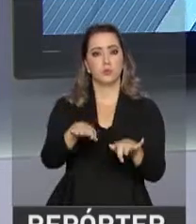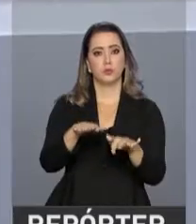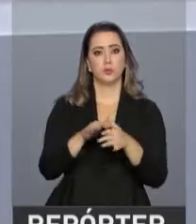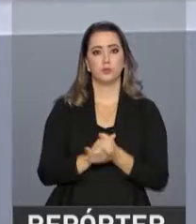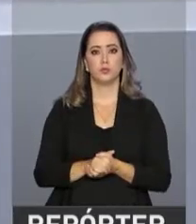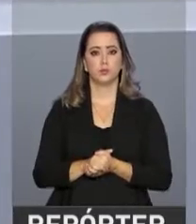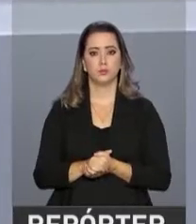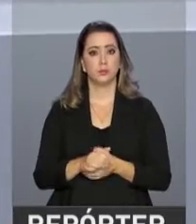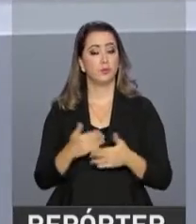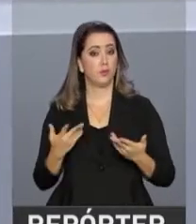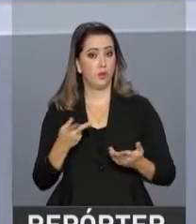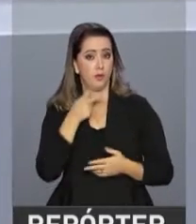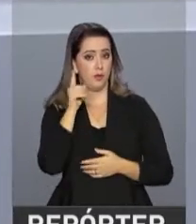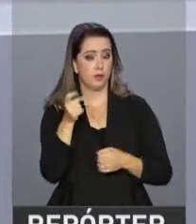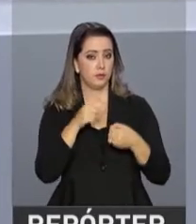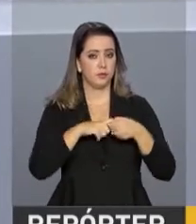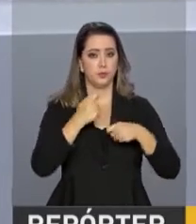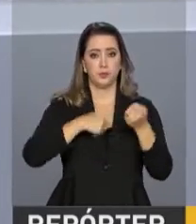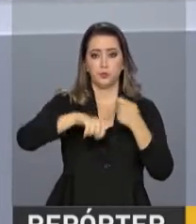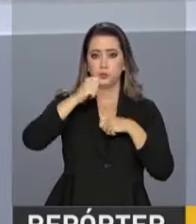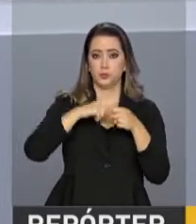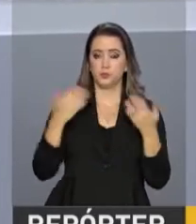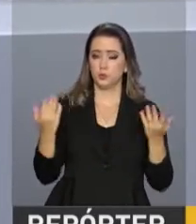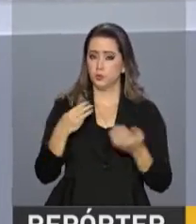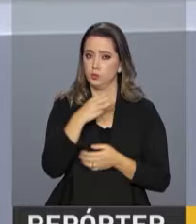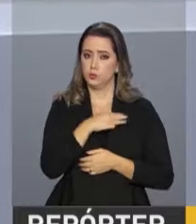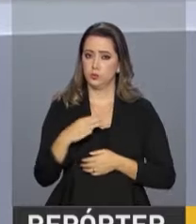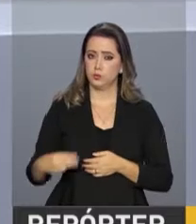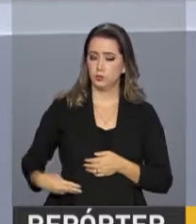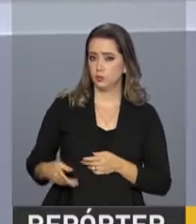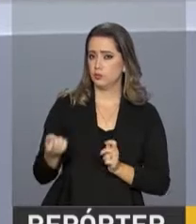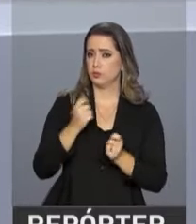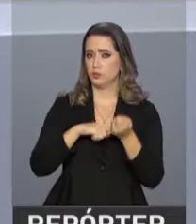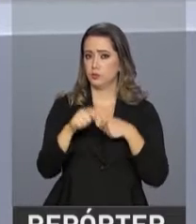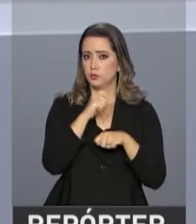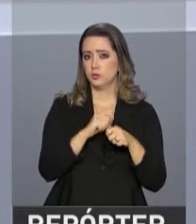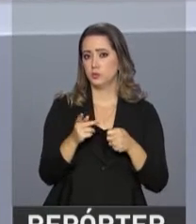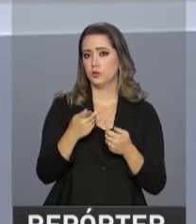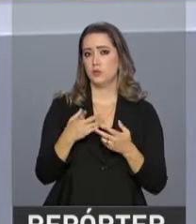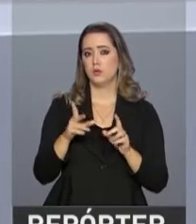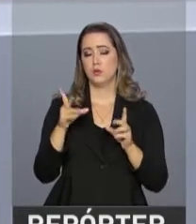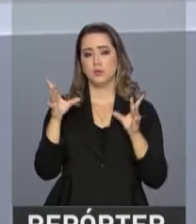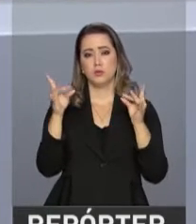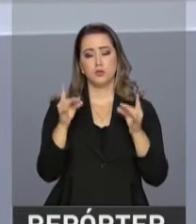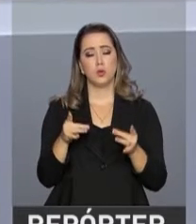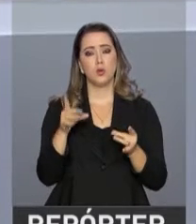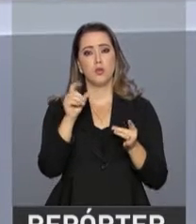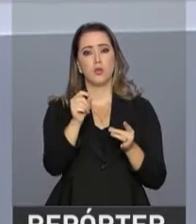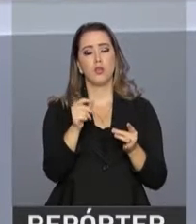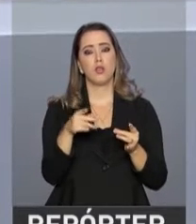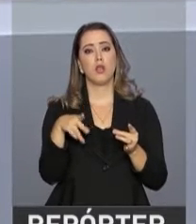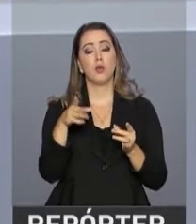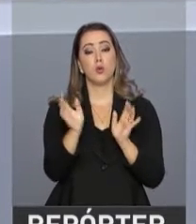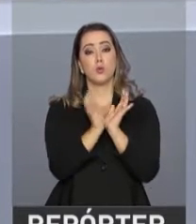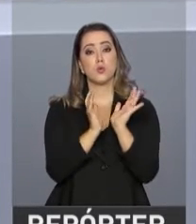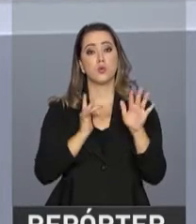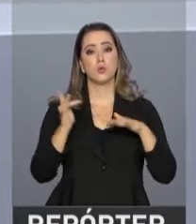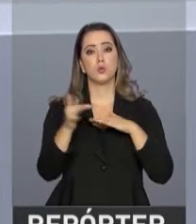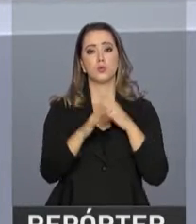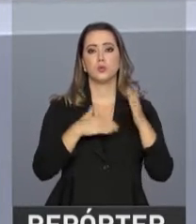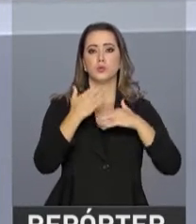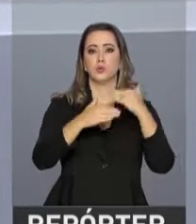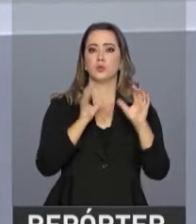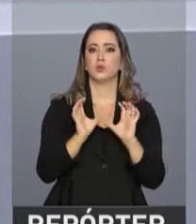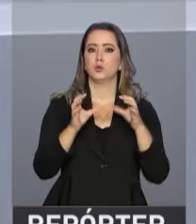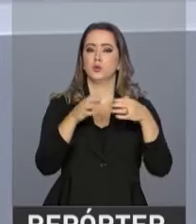E ainda sobre a retomada da economia, hoje o ministro da Fazenda, Henrique Meirelles, comentou nas redes sociais o crescimento de